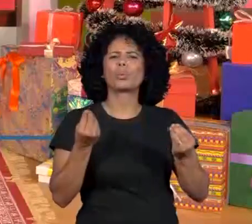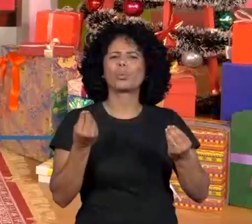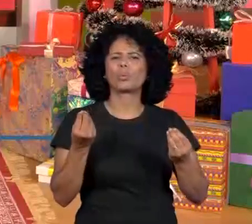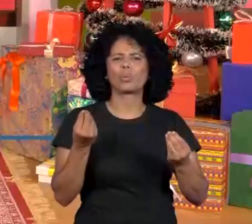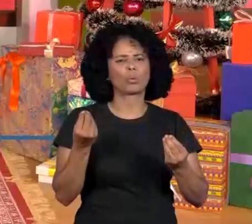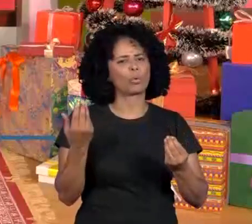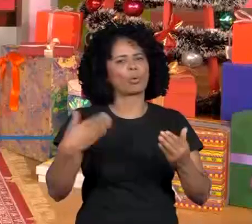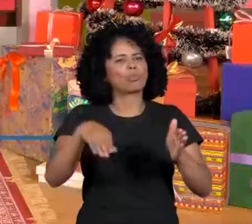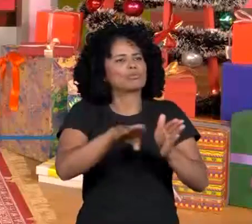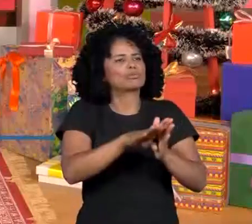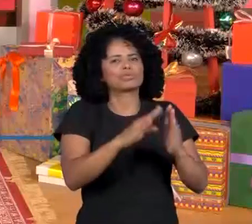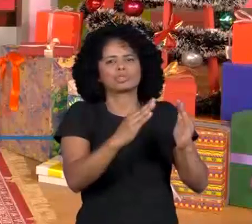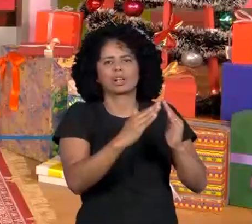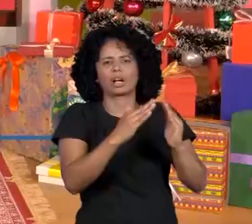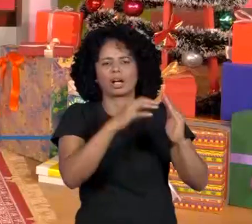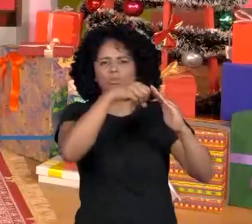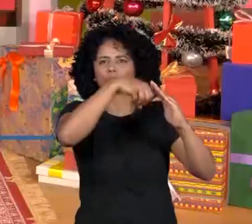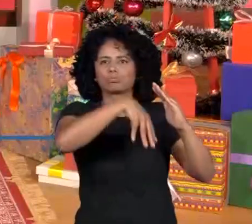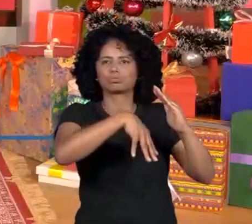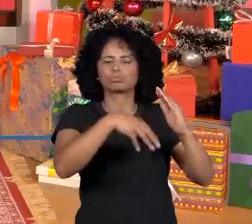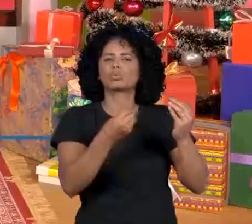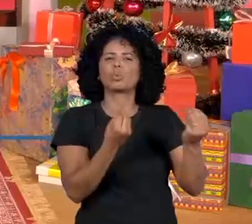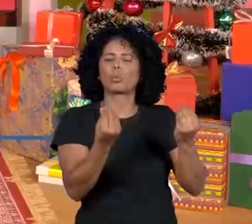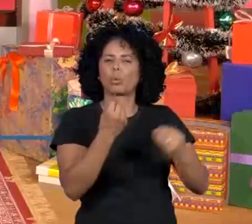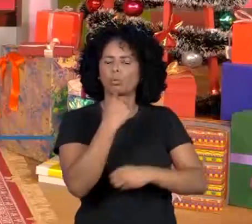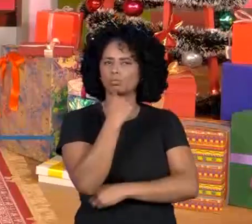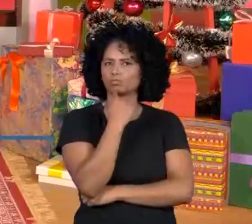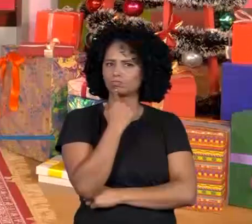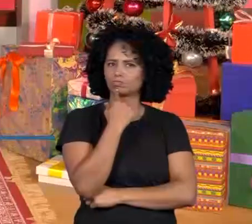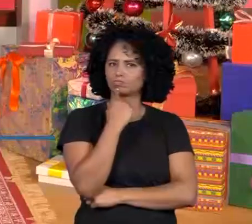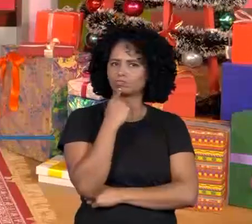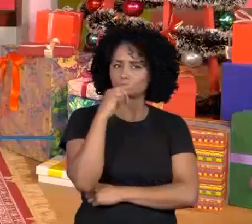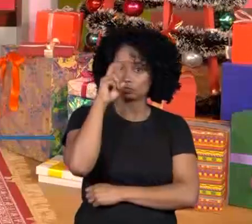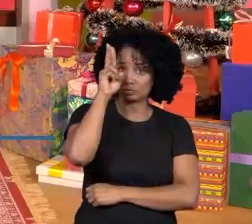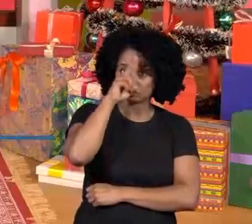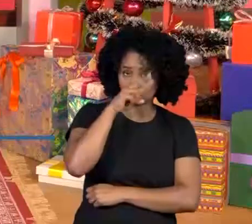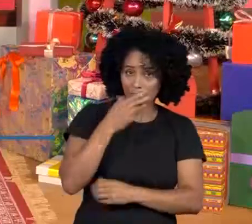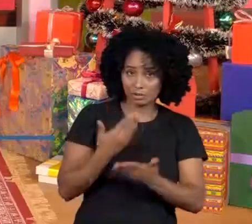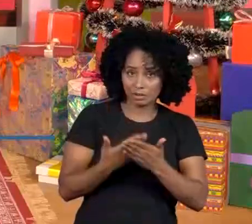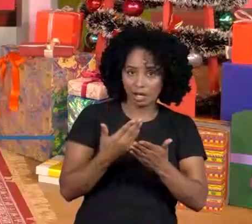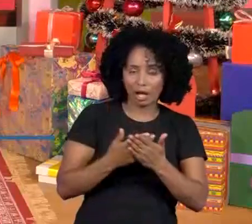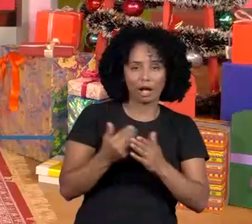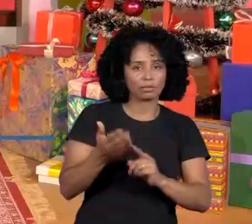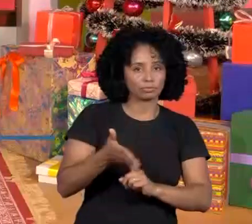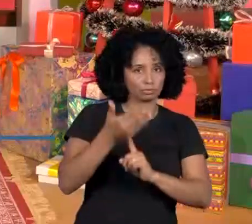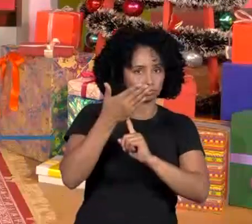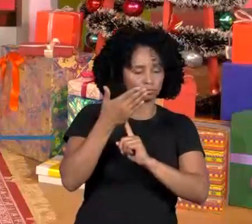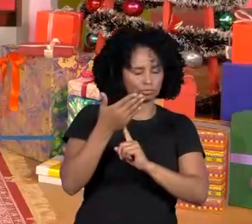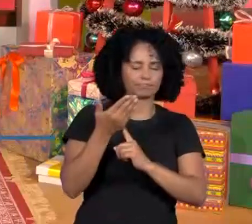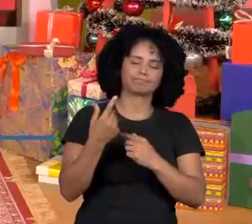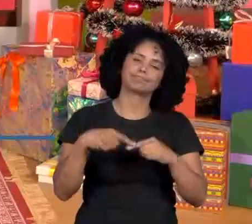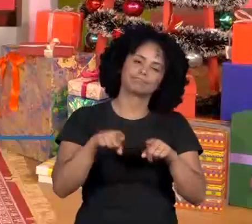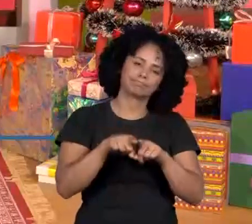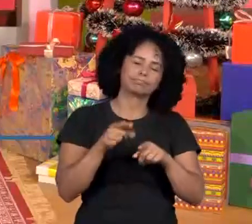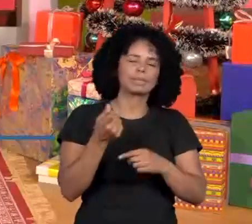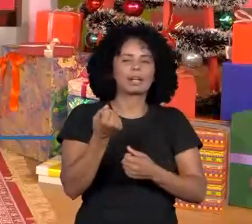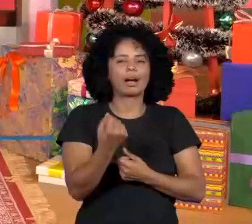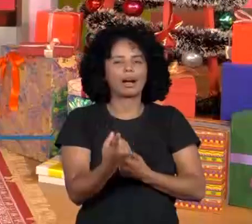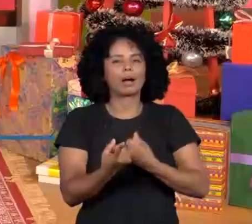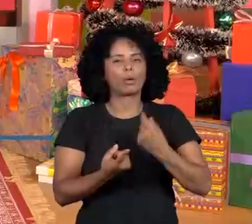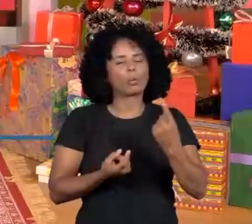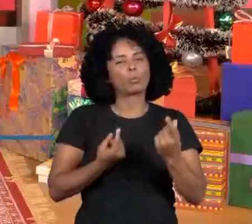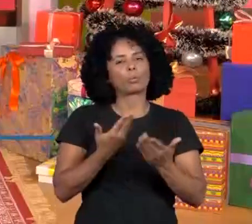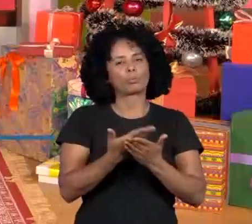nossa casa. Esse também foi um tema muito abordado na aula de tecnologia. Tem algumas aulas também aí no repositório falando